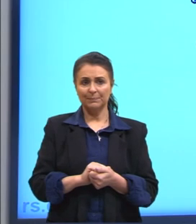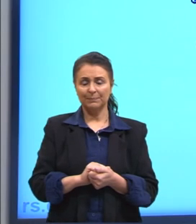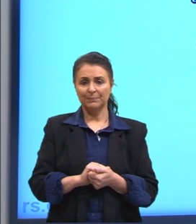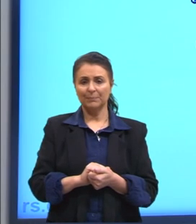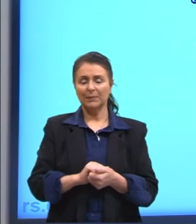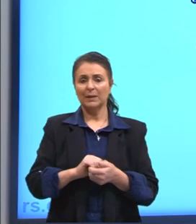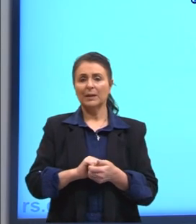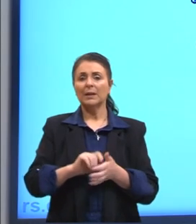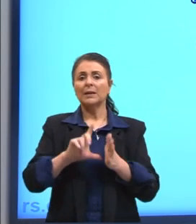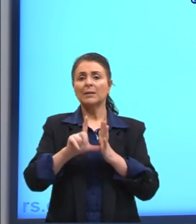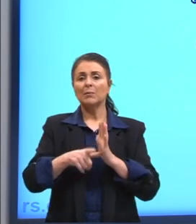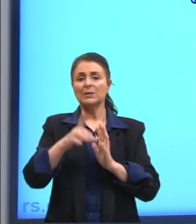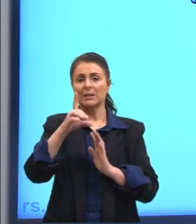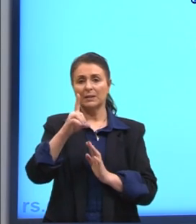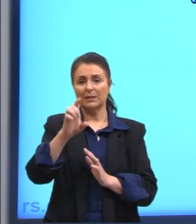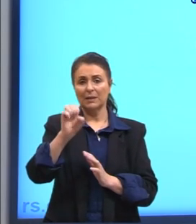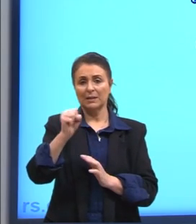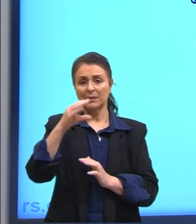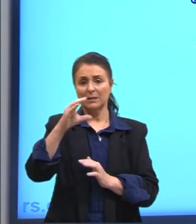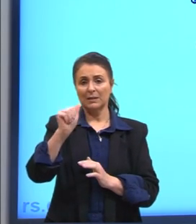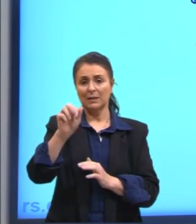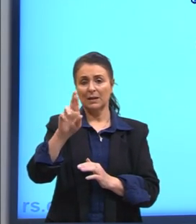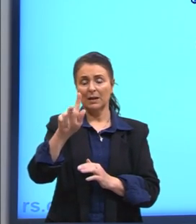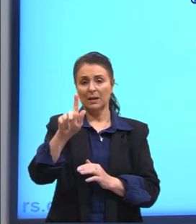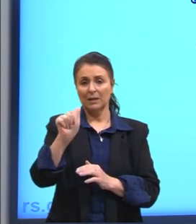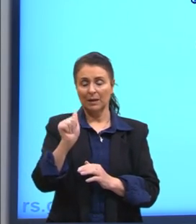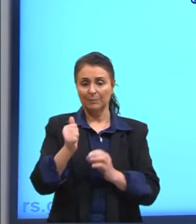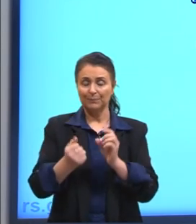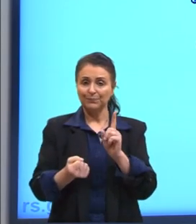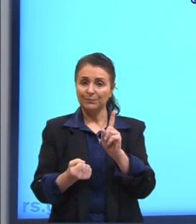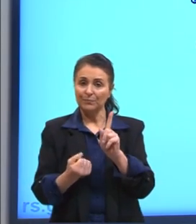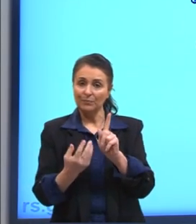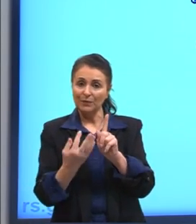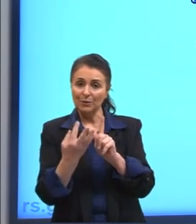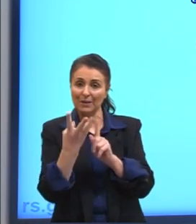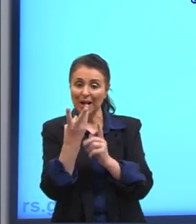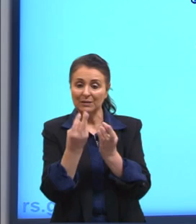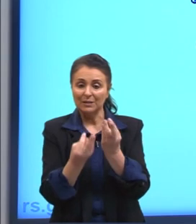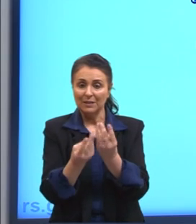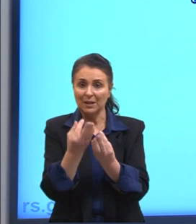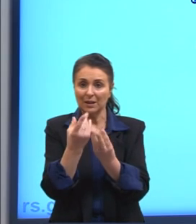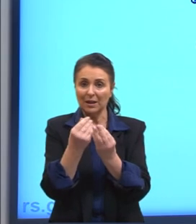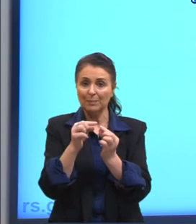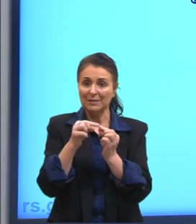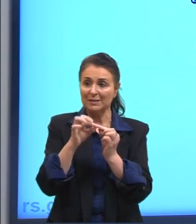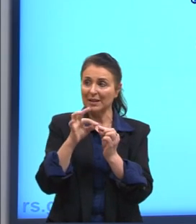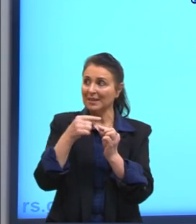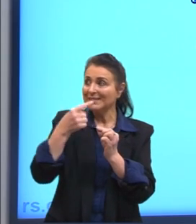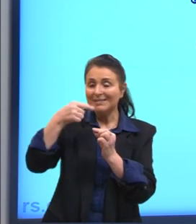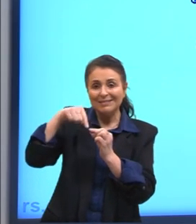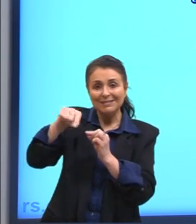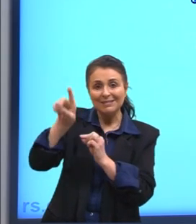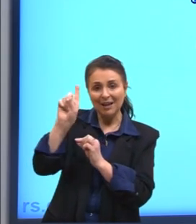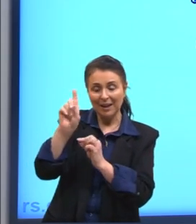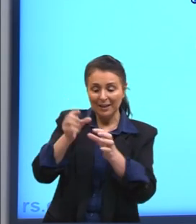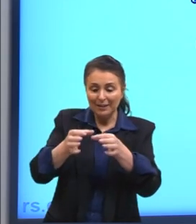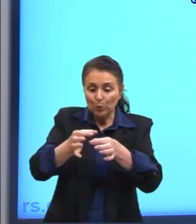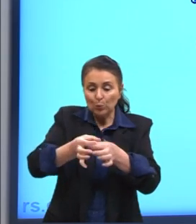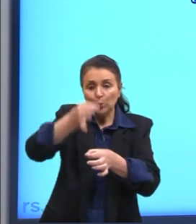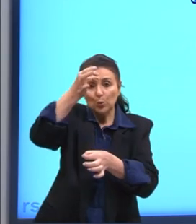E, por último, a gente tem a descarga. Os gases da queima são expulsos pelo tubo de descarga.